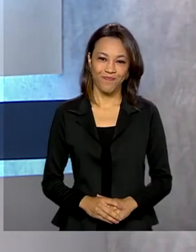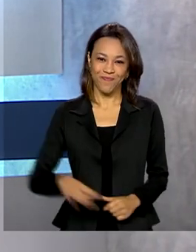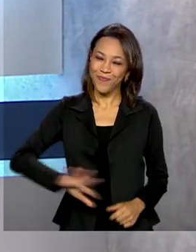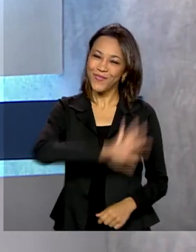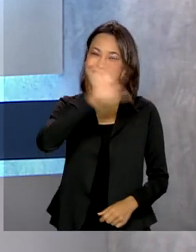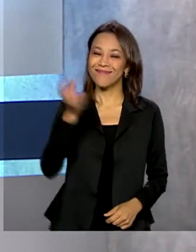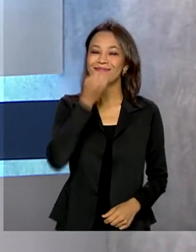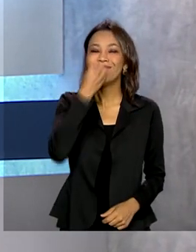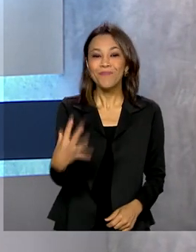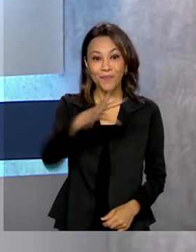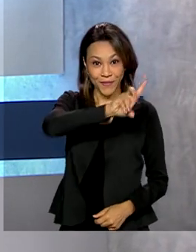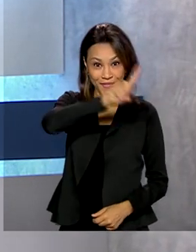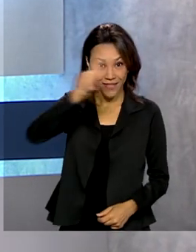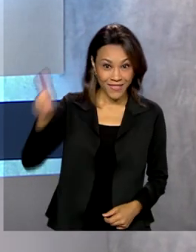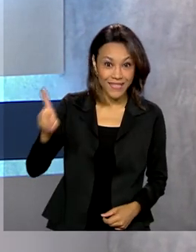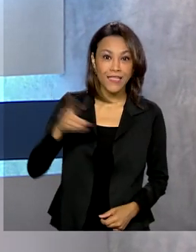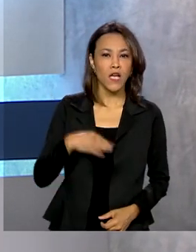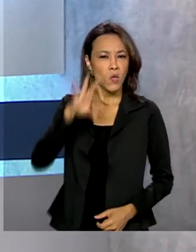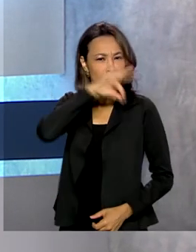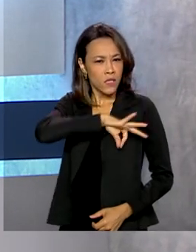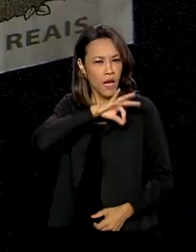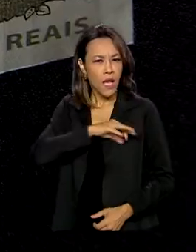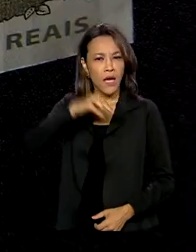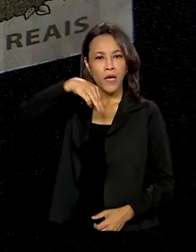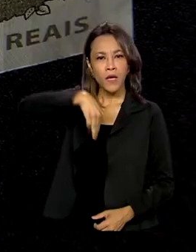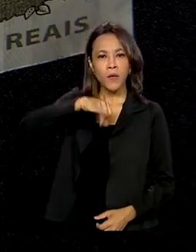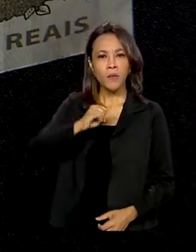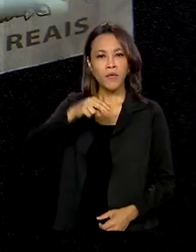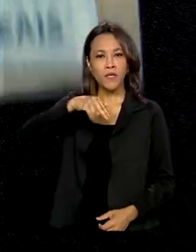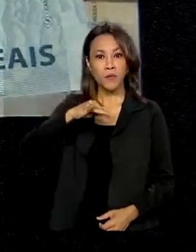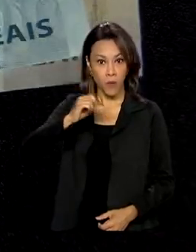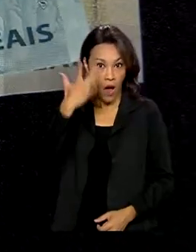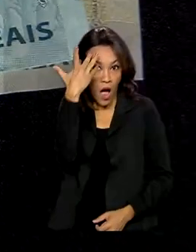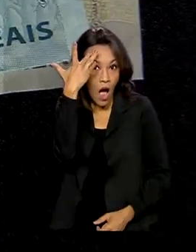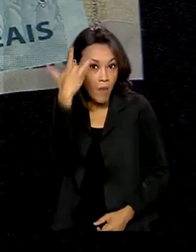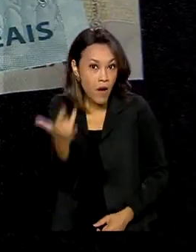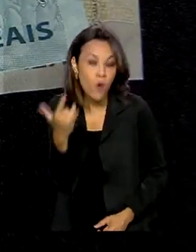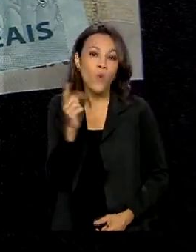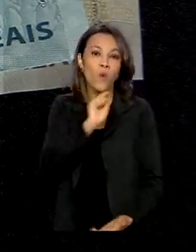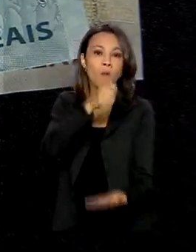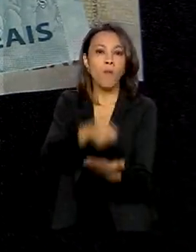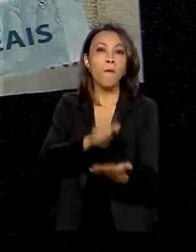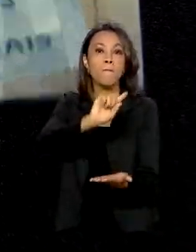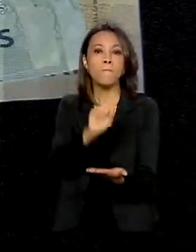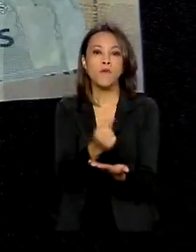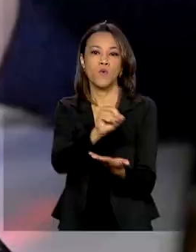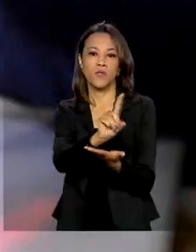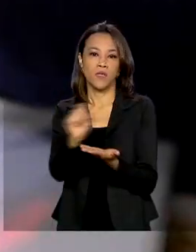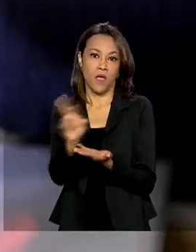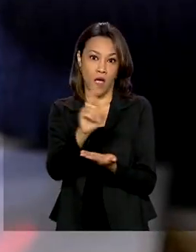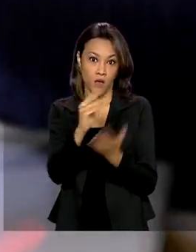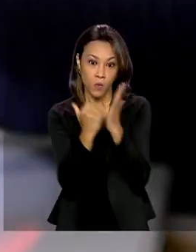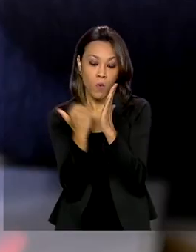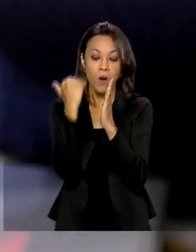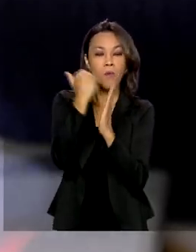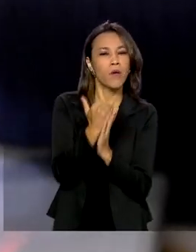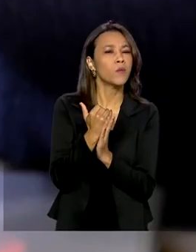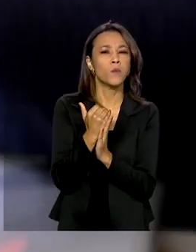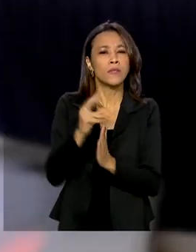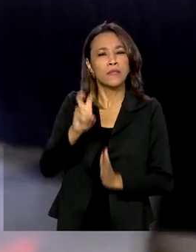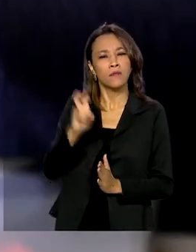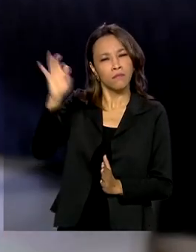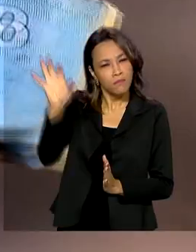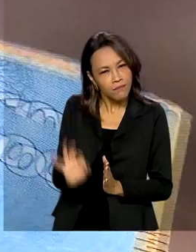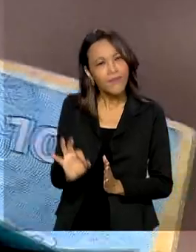Olá, bom dia! Salário mínimo a partir de amanhã será de R$.100,00, um aumento de mais de 5